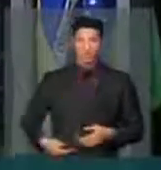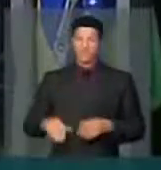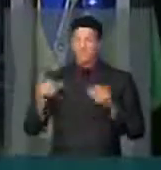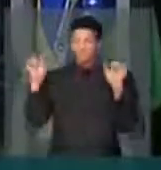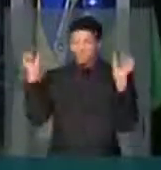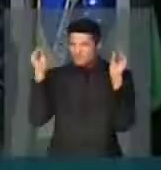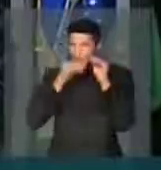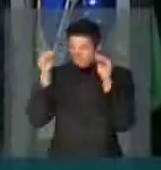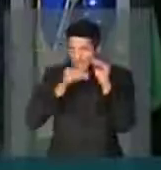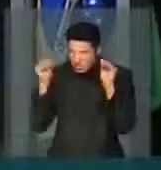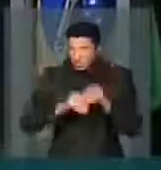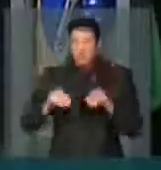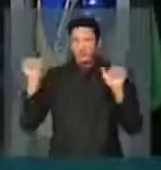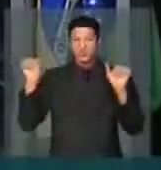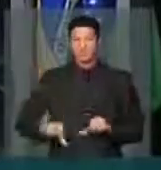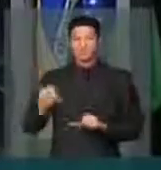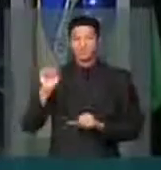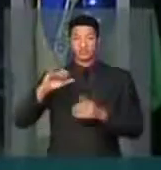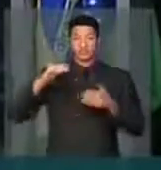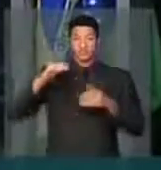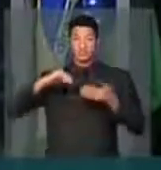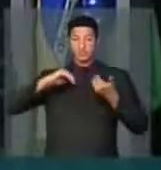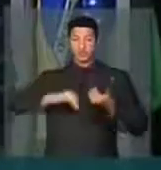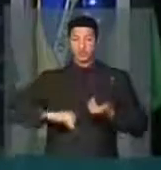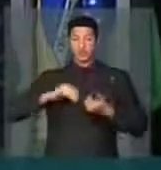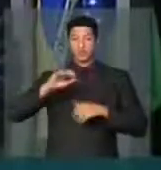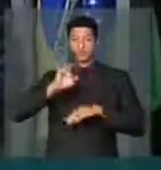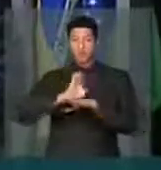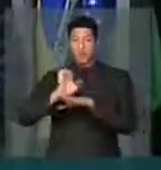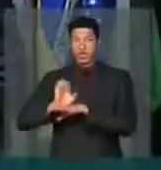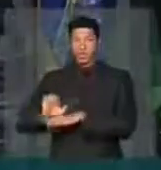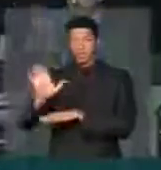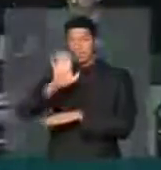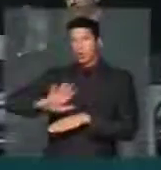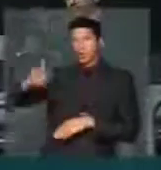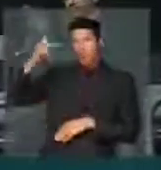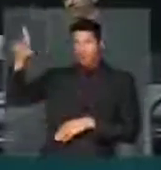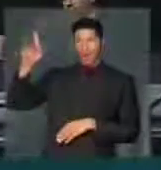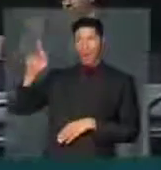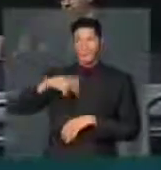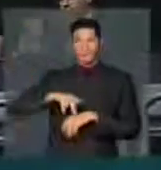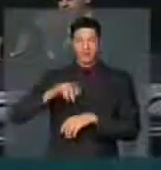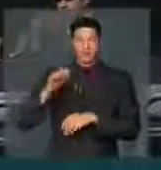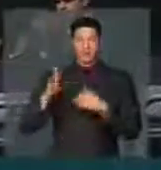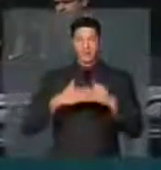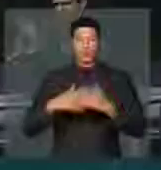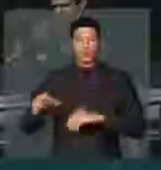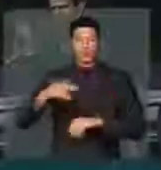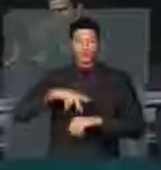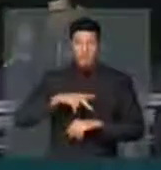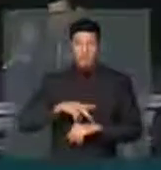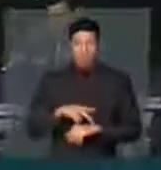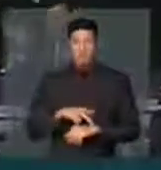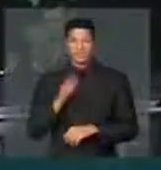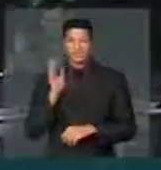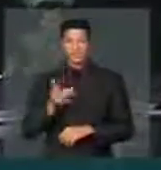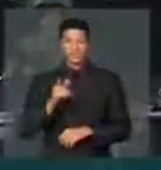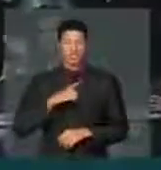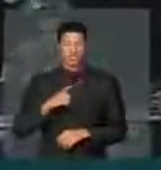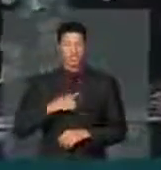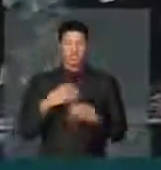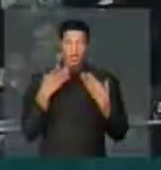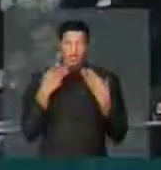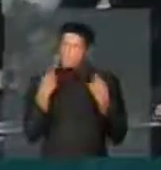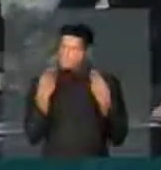medíocre, que se fosse um parlamento europeu, de qualquer país da Europa, já tinha